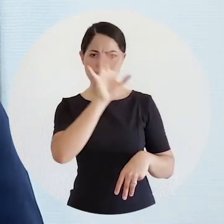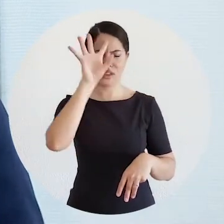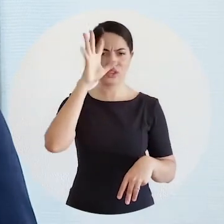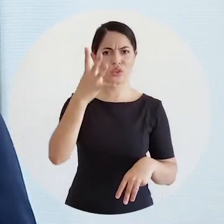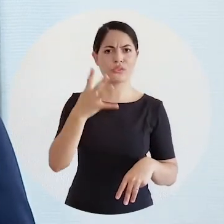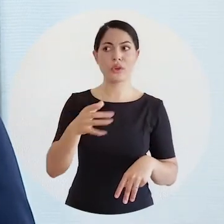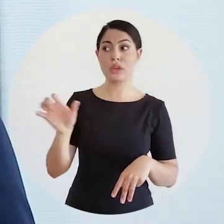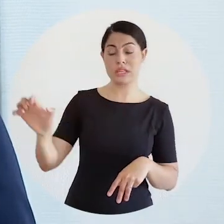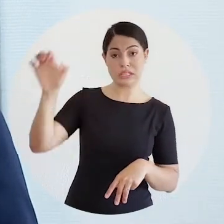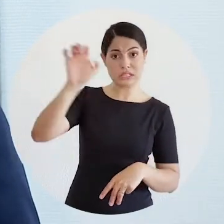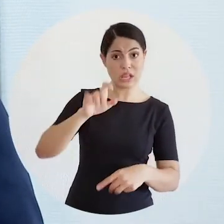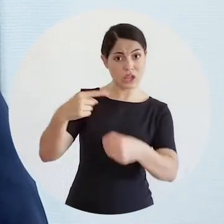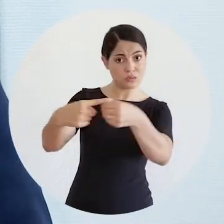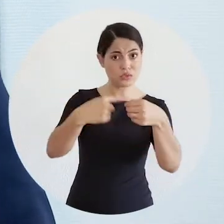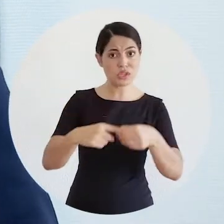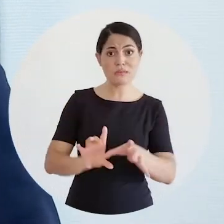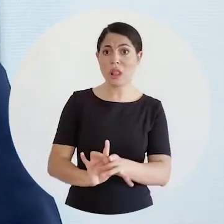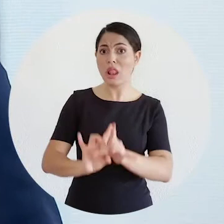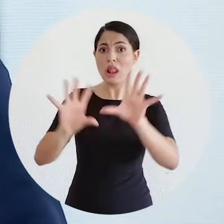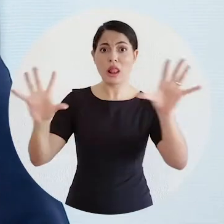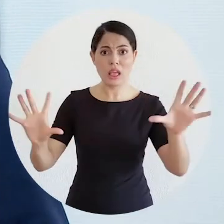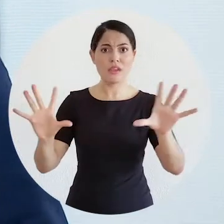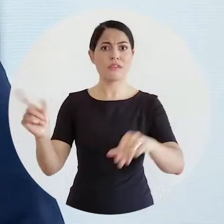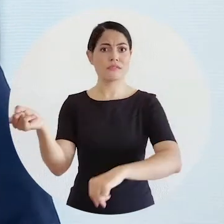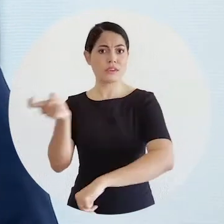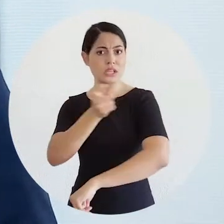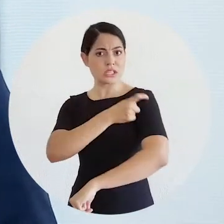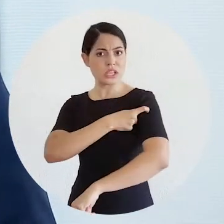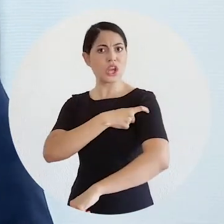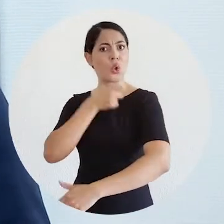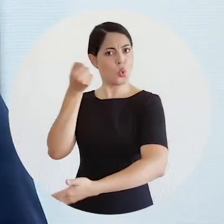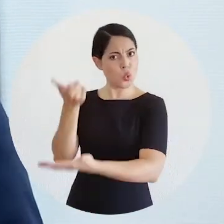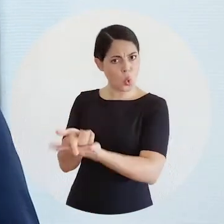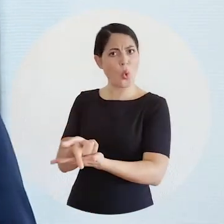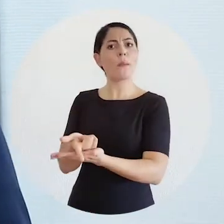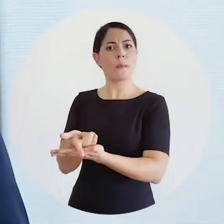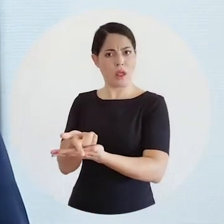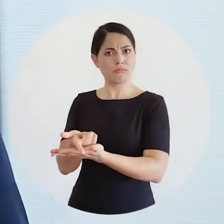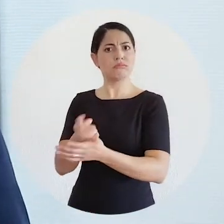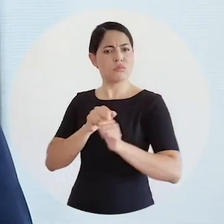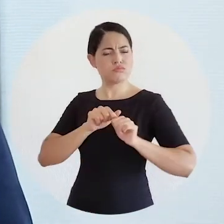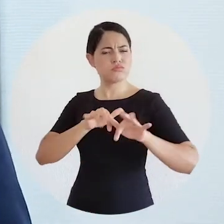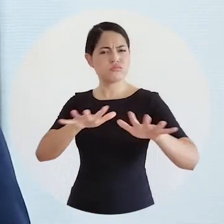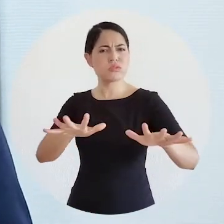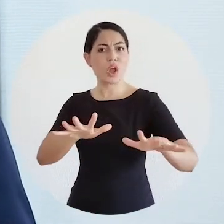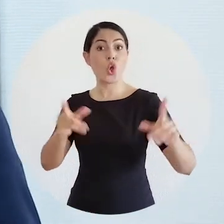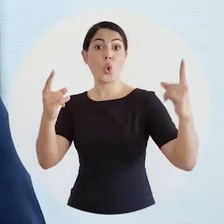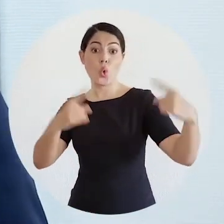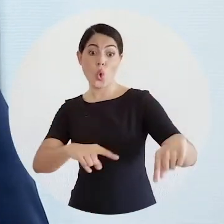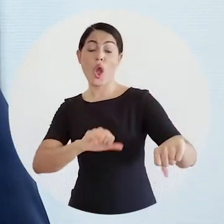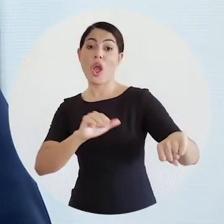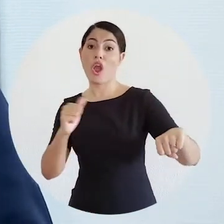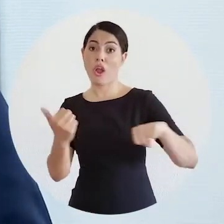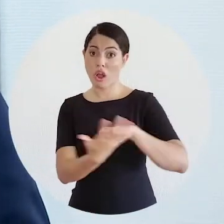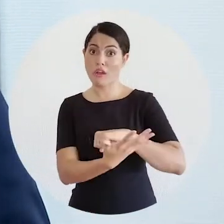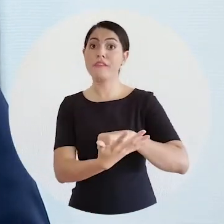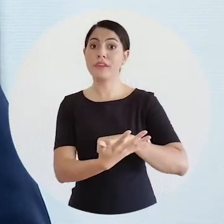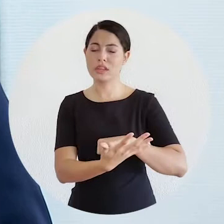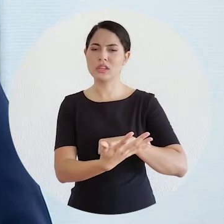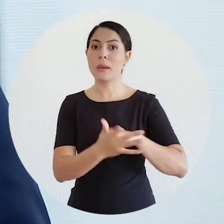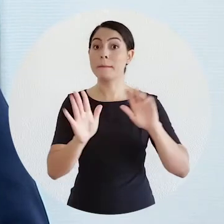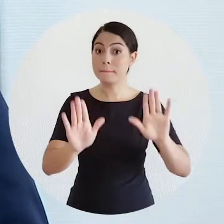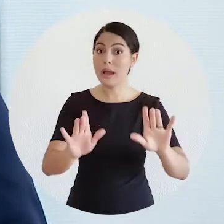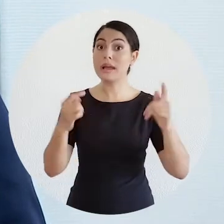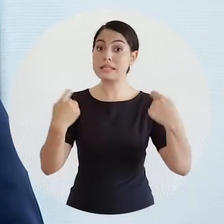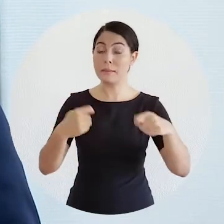Federal, decidiu que estados e municípios estão autorizados a comprar e distribuir vacinas contra a Covid-19, que tenham